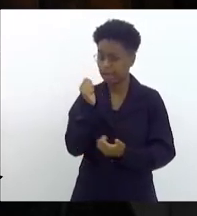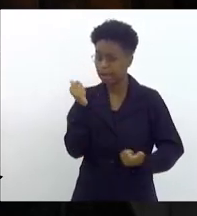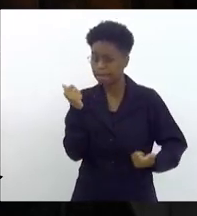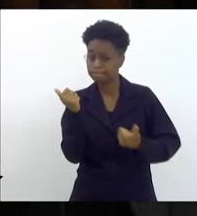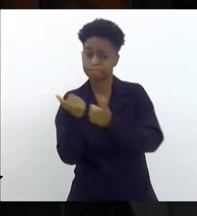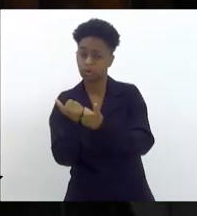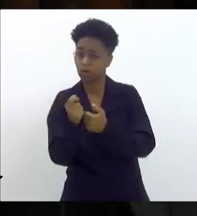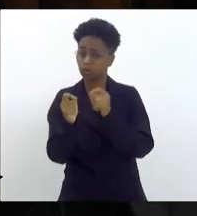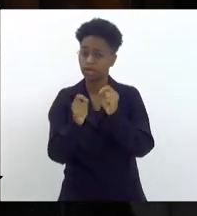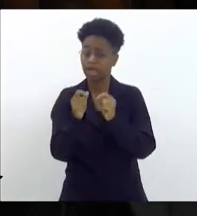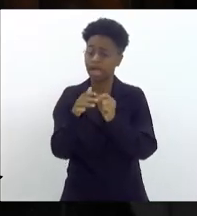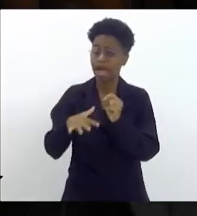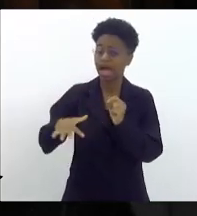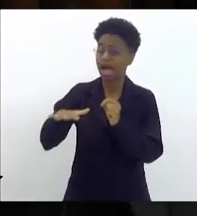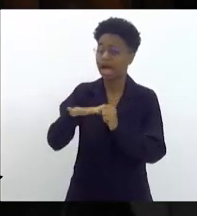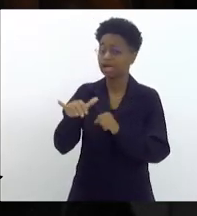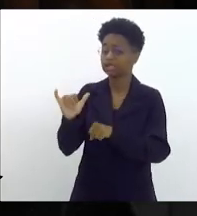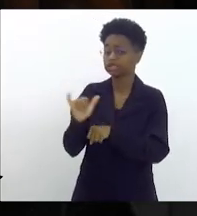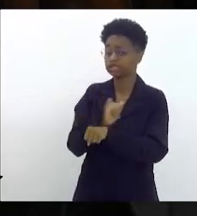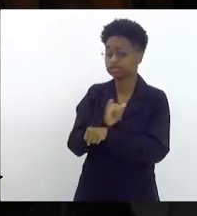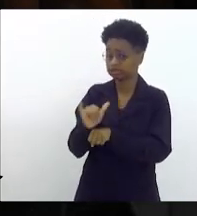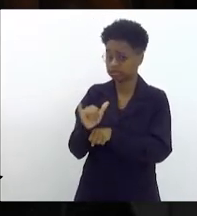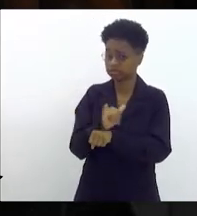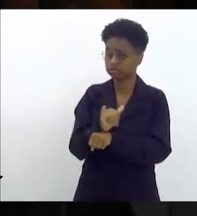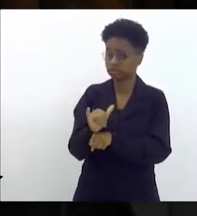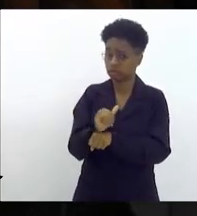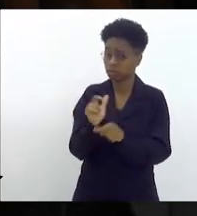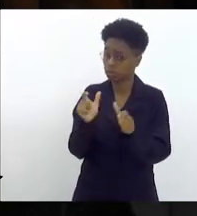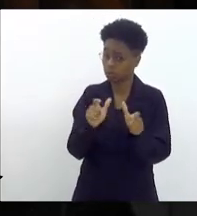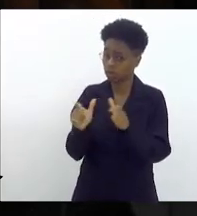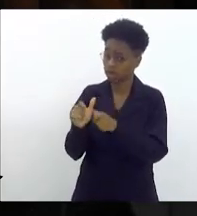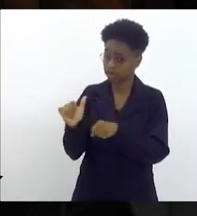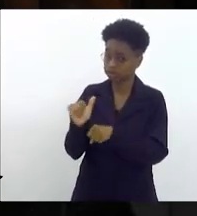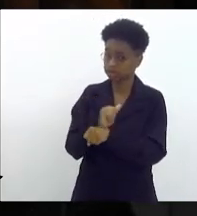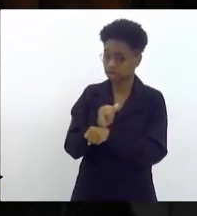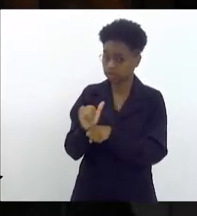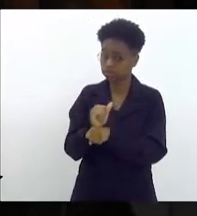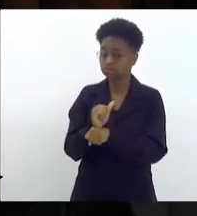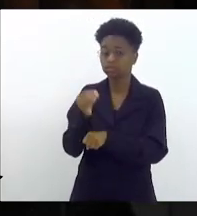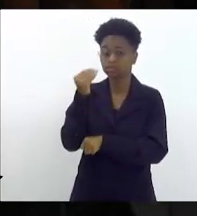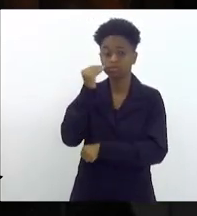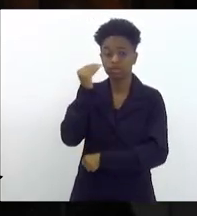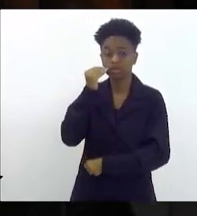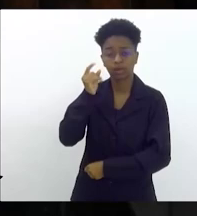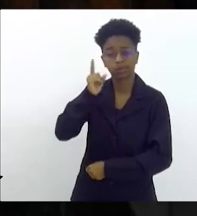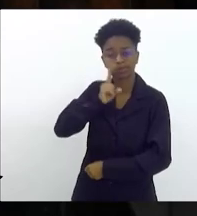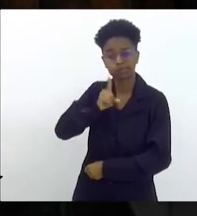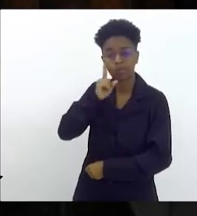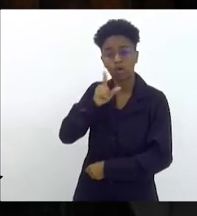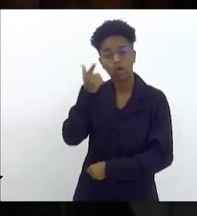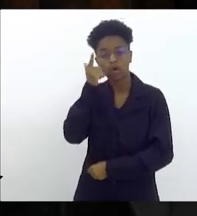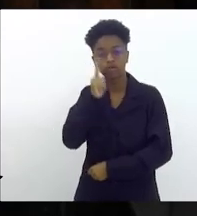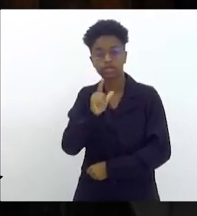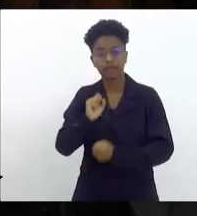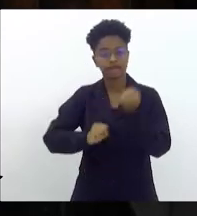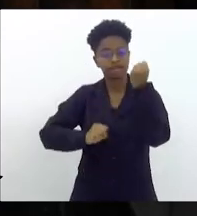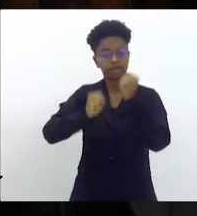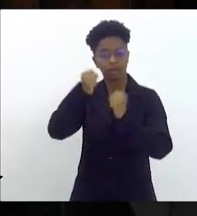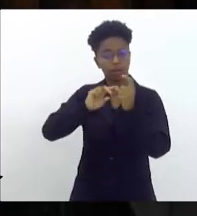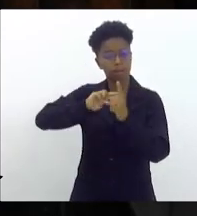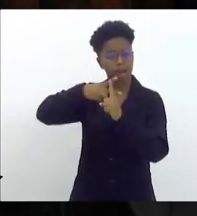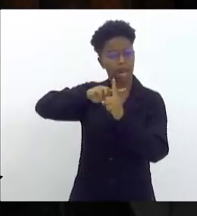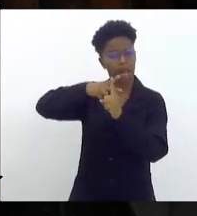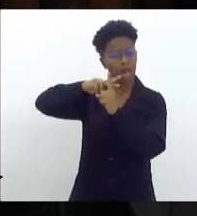estratégicas, áreas estratégicas, para que os Estados Unidos se industrializem mais ainda